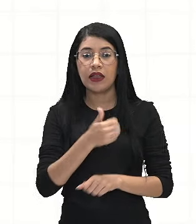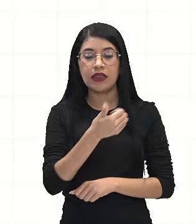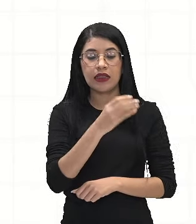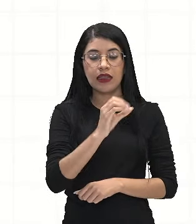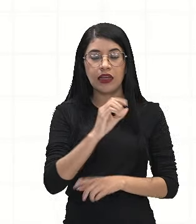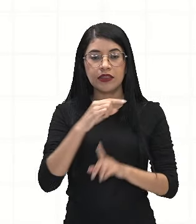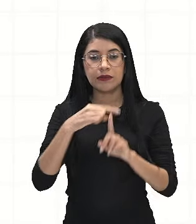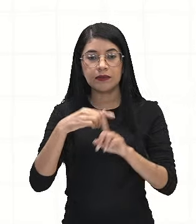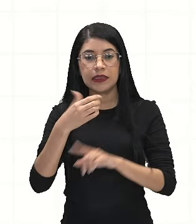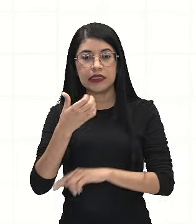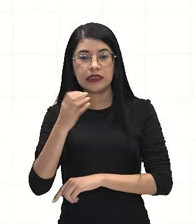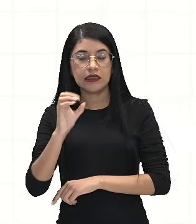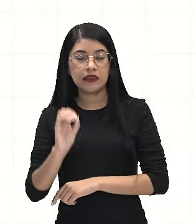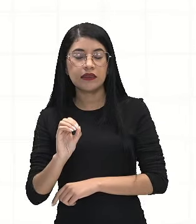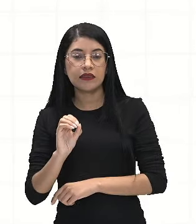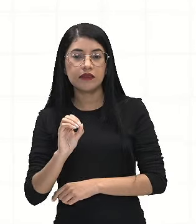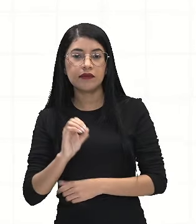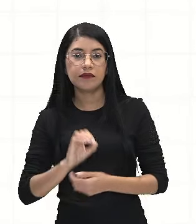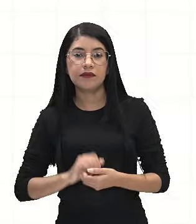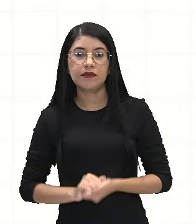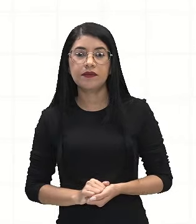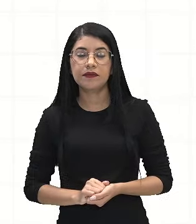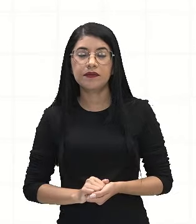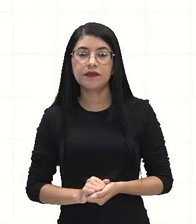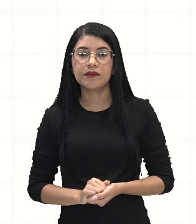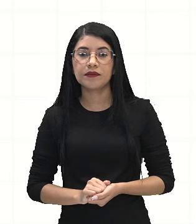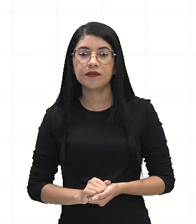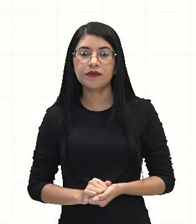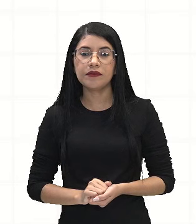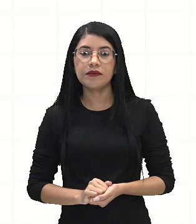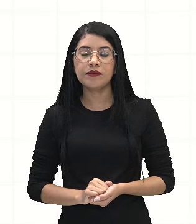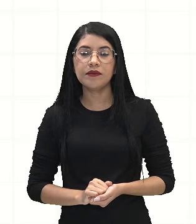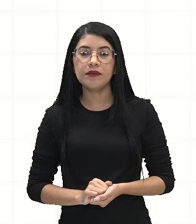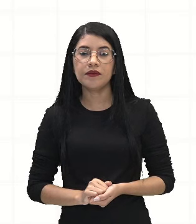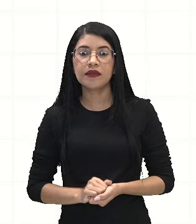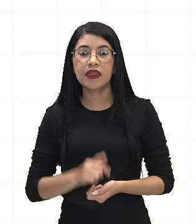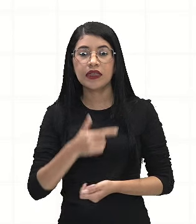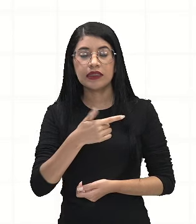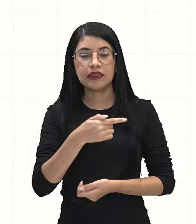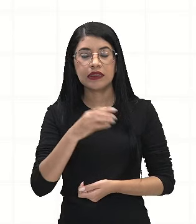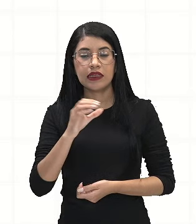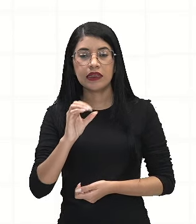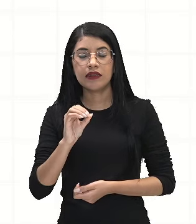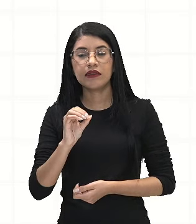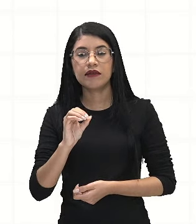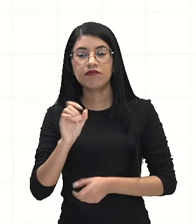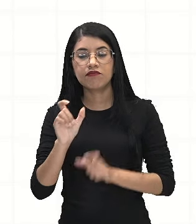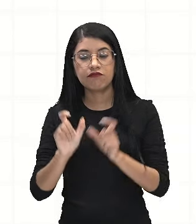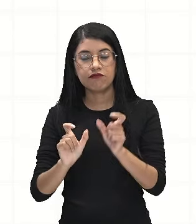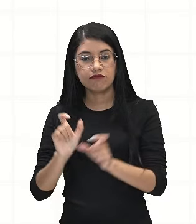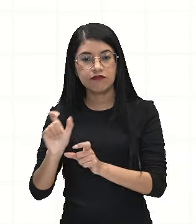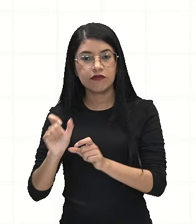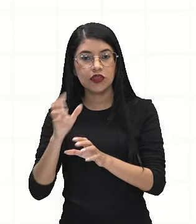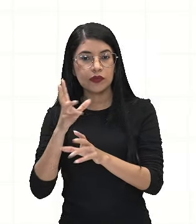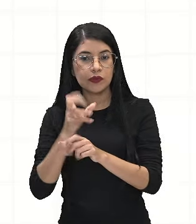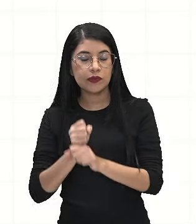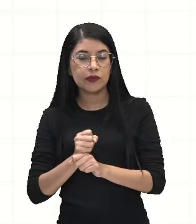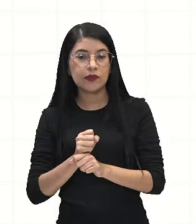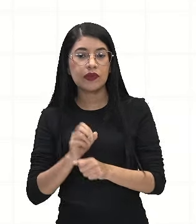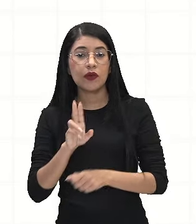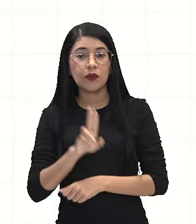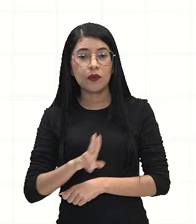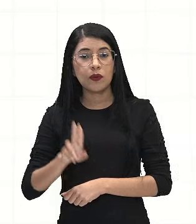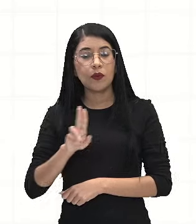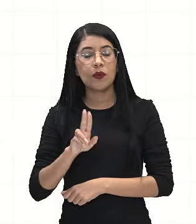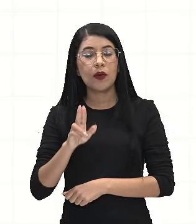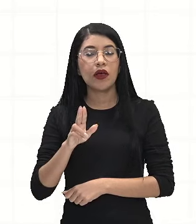60, né? Que é justamente essa coluna aqui, ó. Que vai dar 70. Então, para ser usuário do perfume